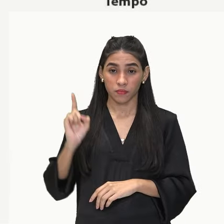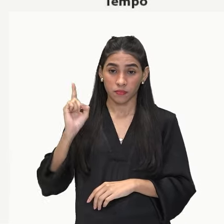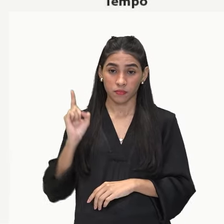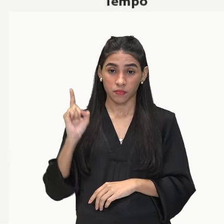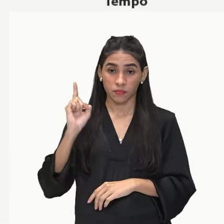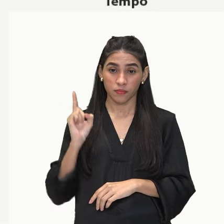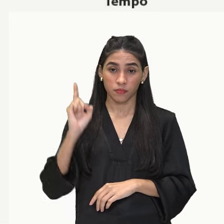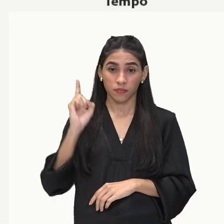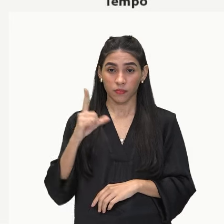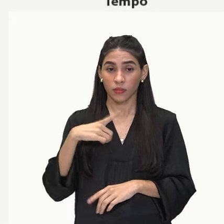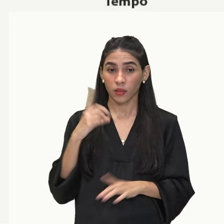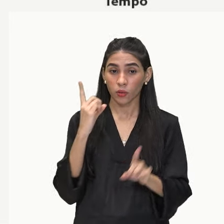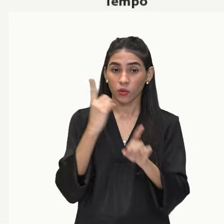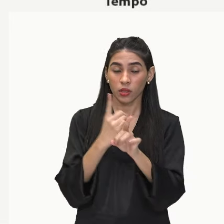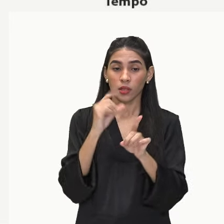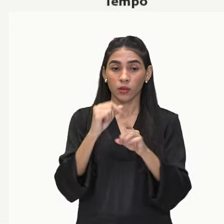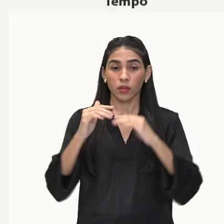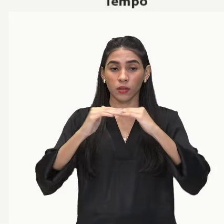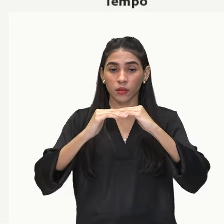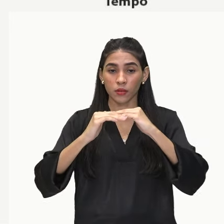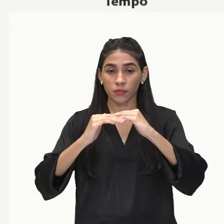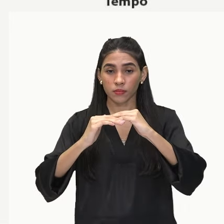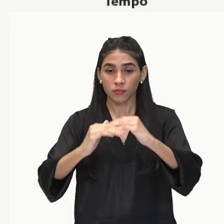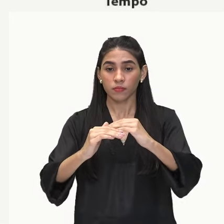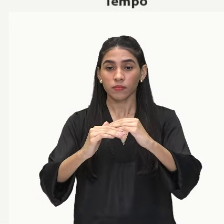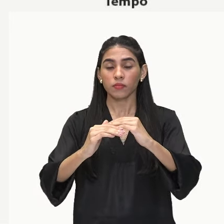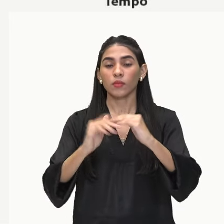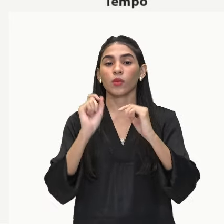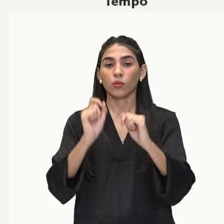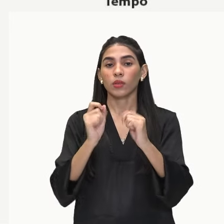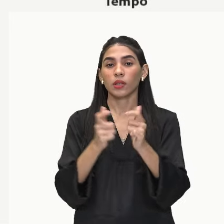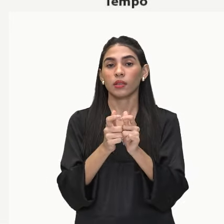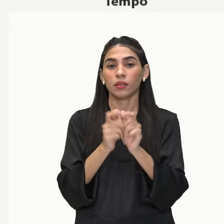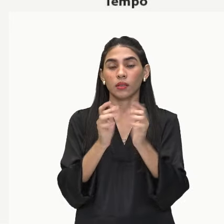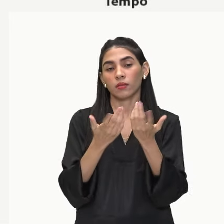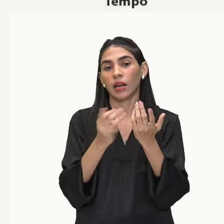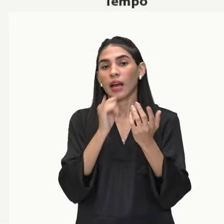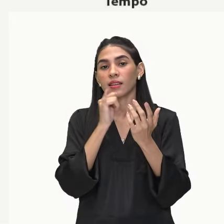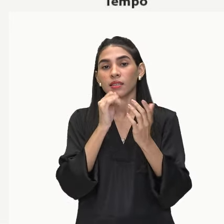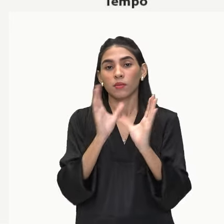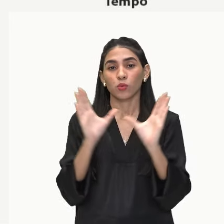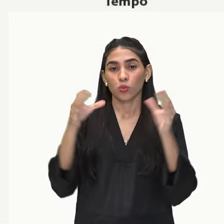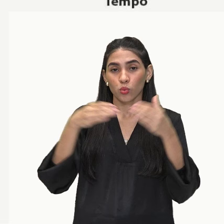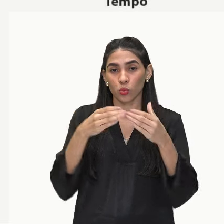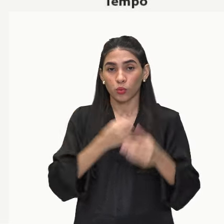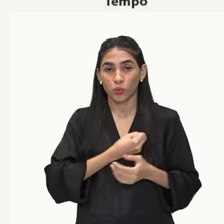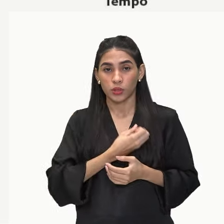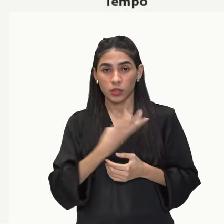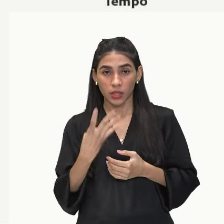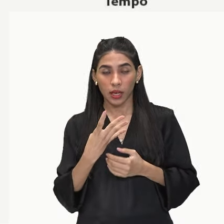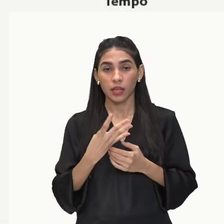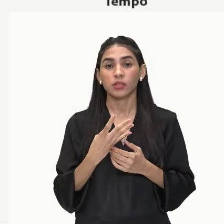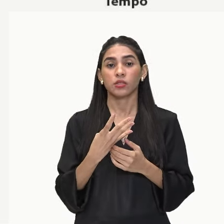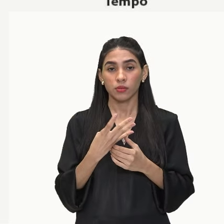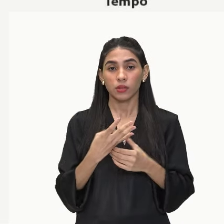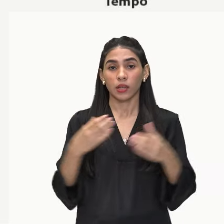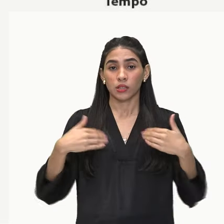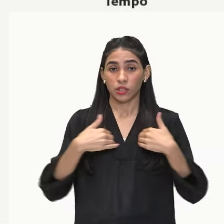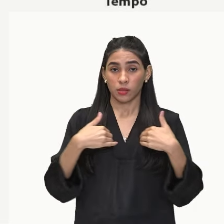consegue identificar uma estabilização do tamanho populacional. Onde ocorrem, aliás,